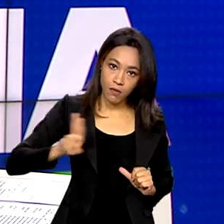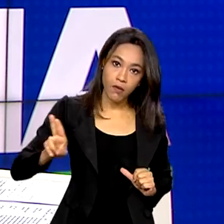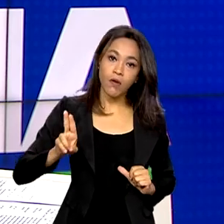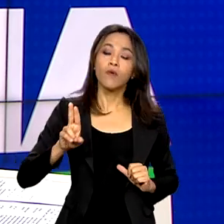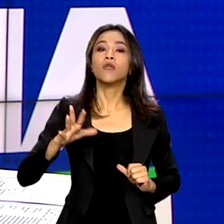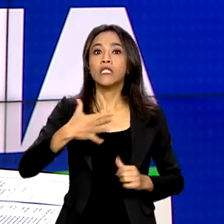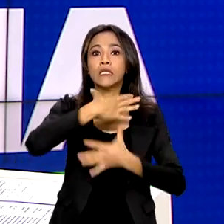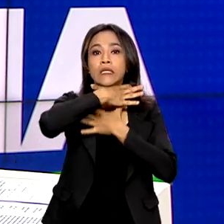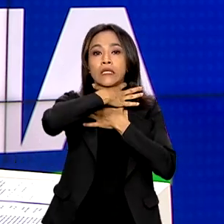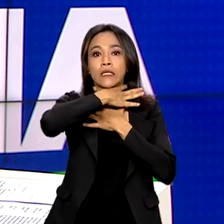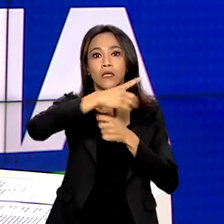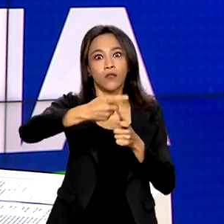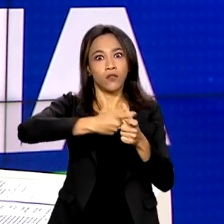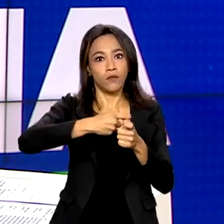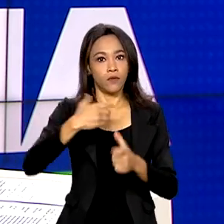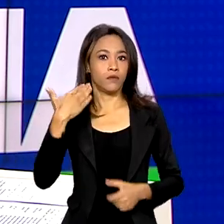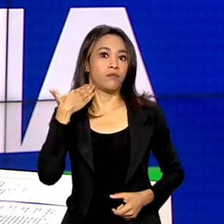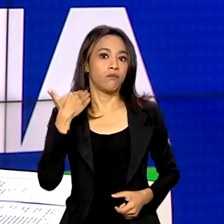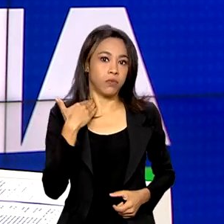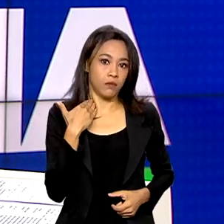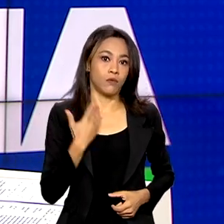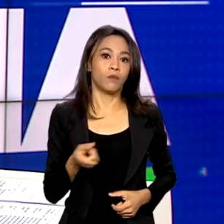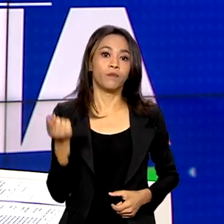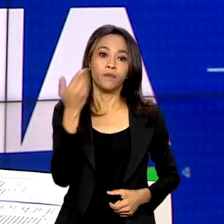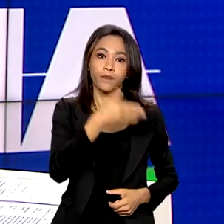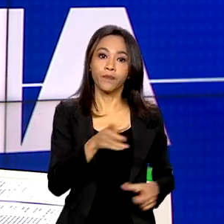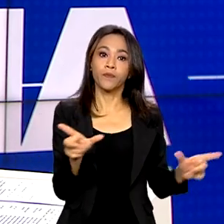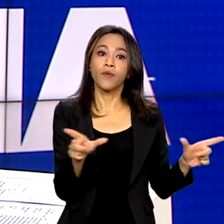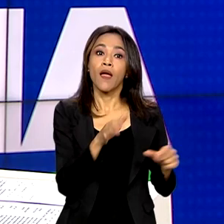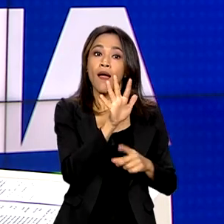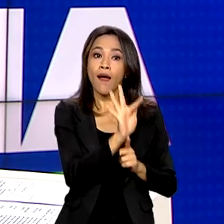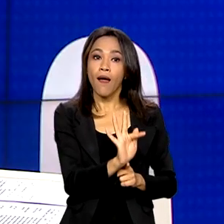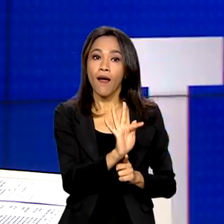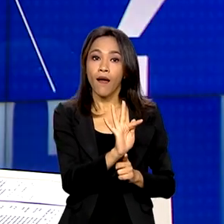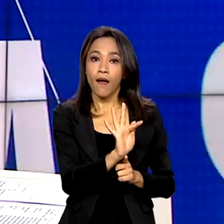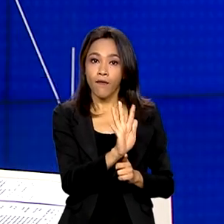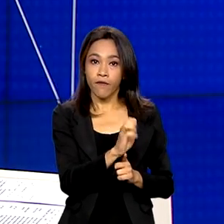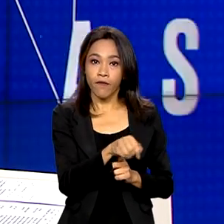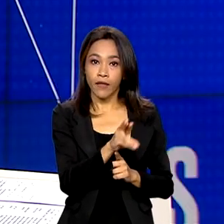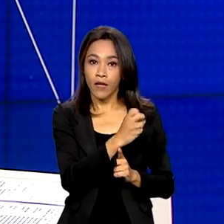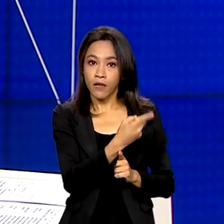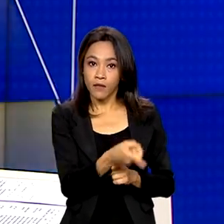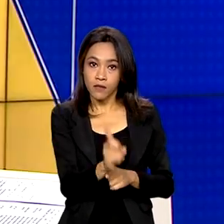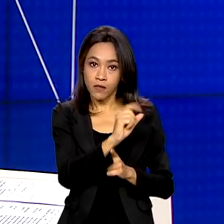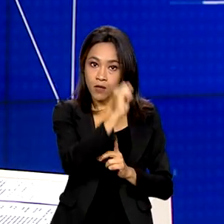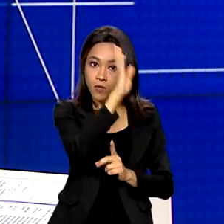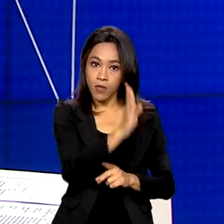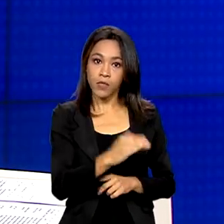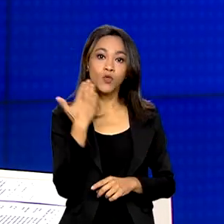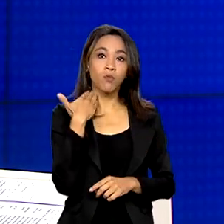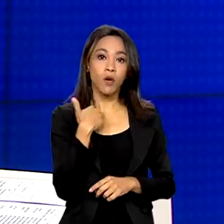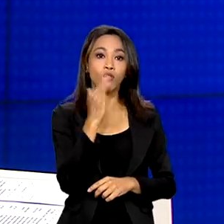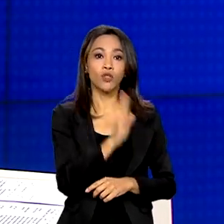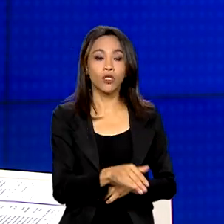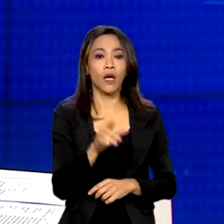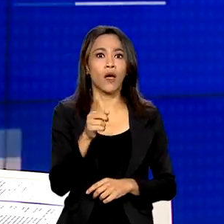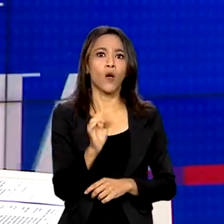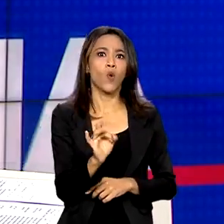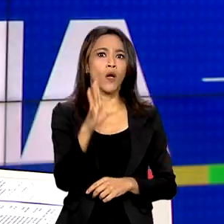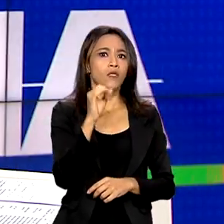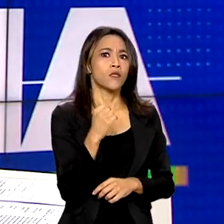dívidas bancárias. Segundo a Federação Brasileira de Bancos, quase meio bilhão de reais já foram renegociados.